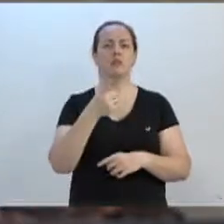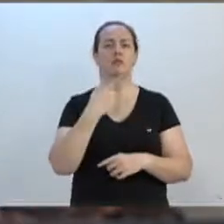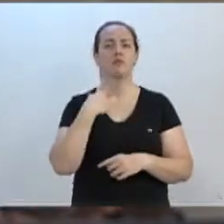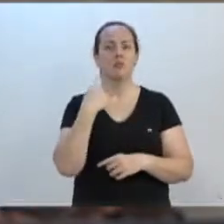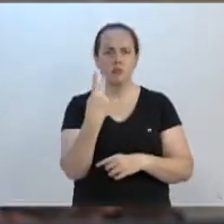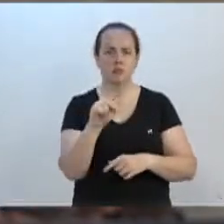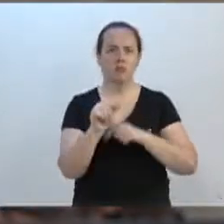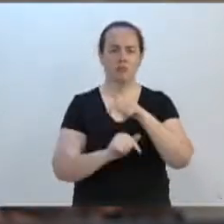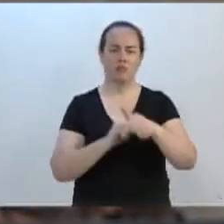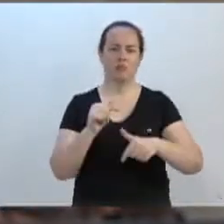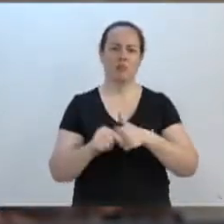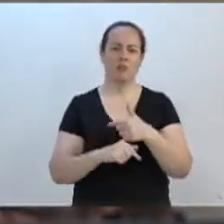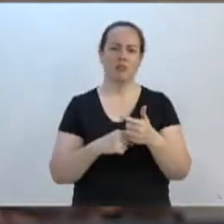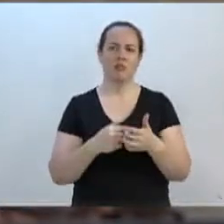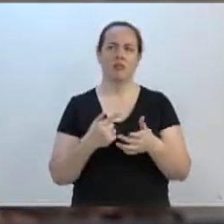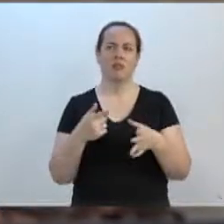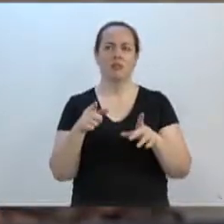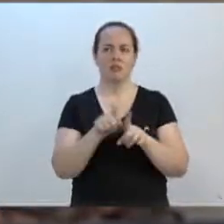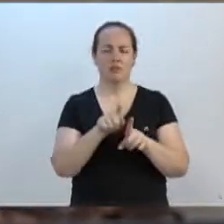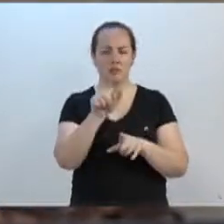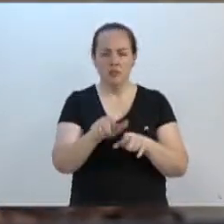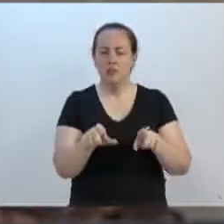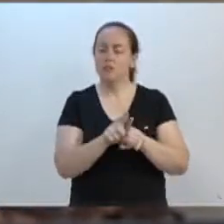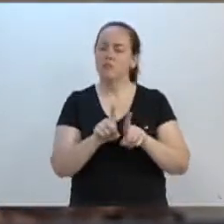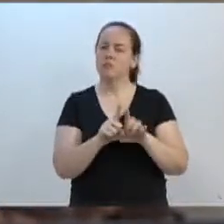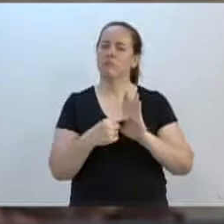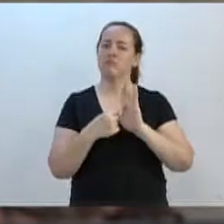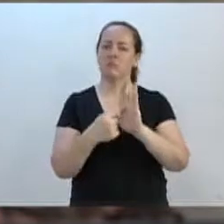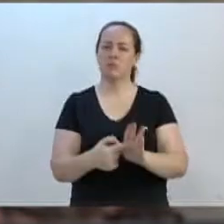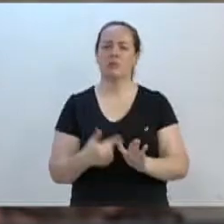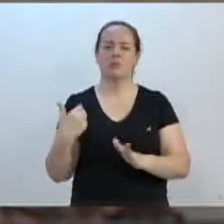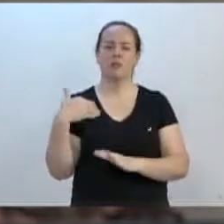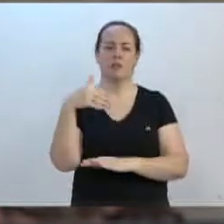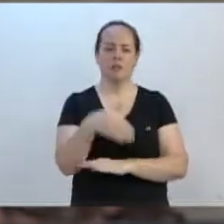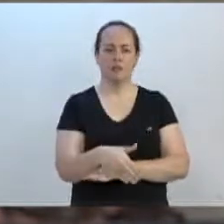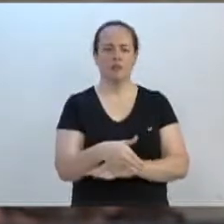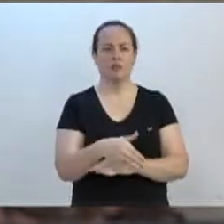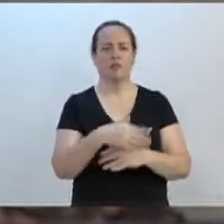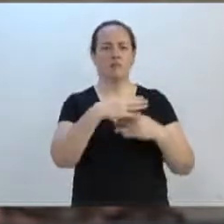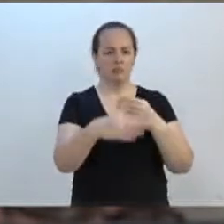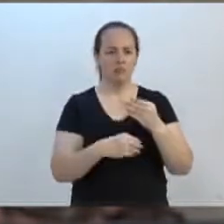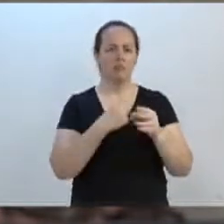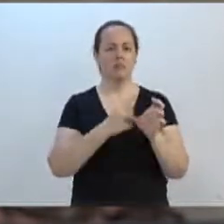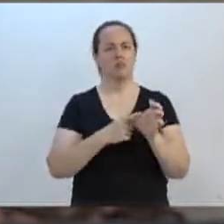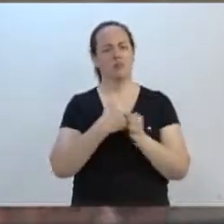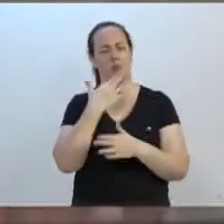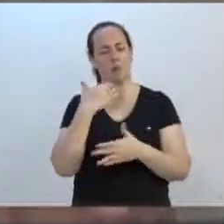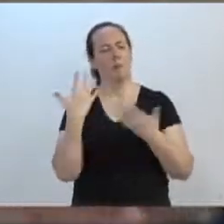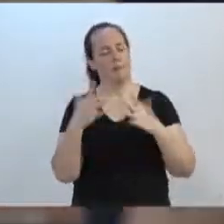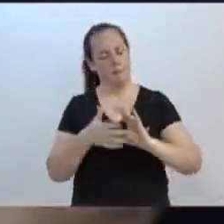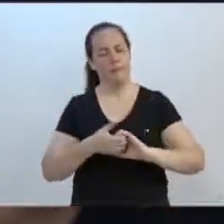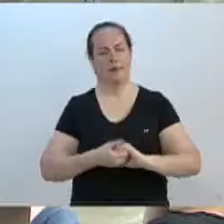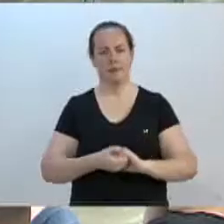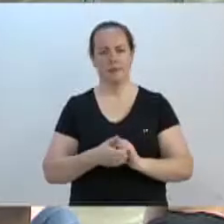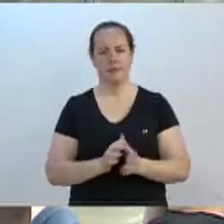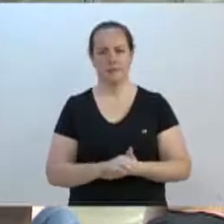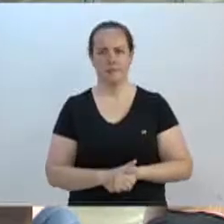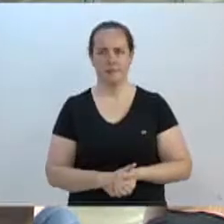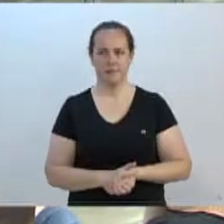do seu trabalho e a Vossa Excelência já mostrou que veio para fazer a cidade melhor. Parabéns. Obrigado.